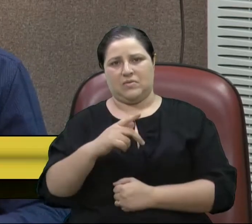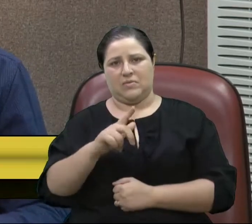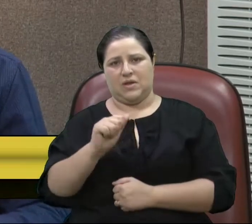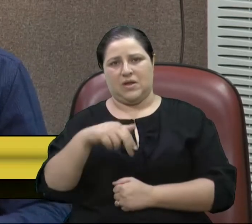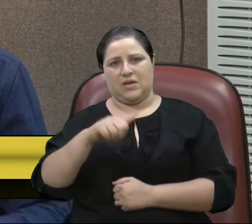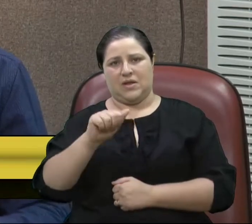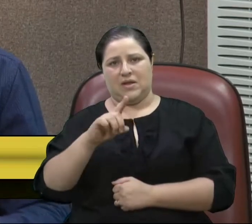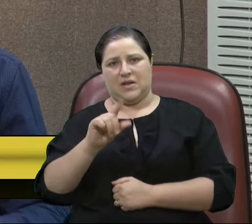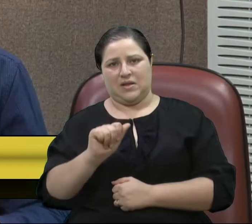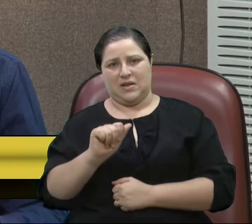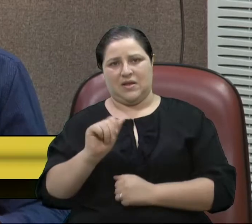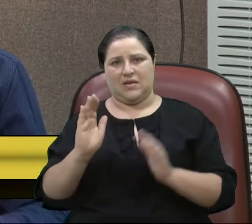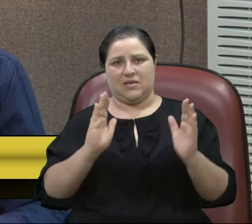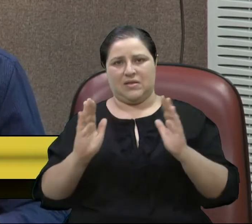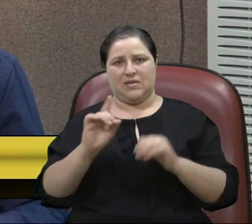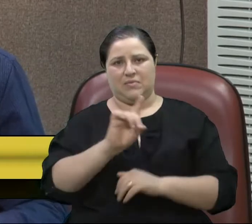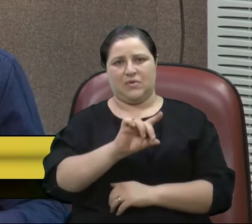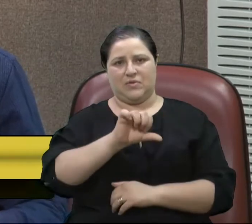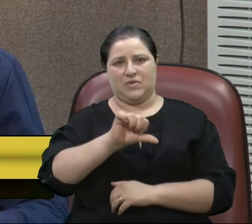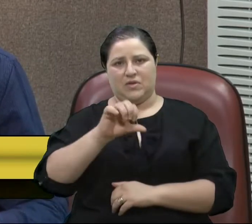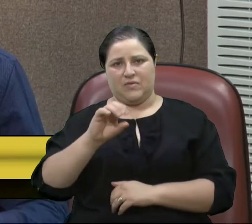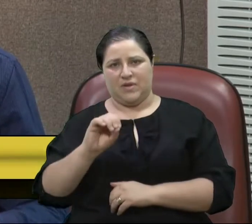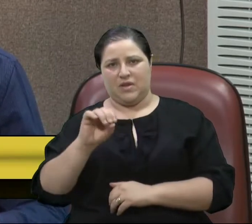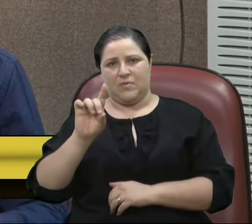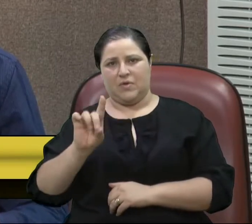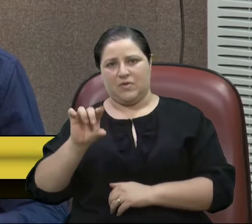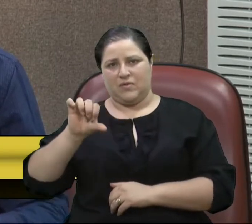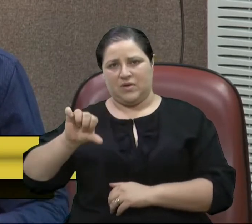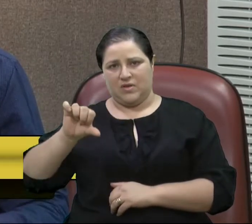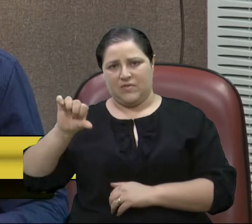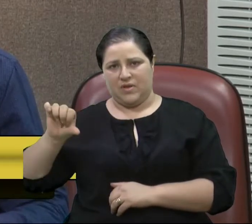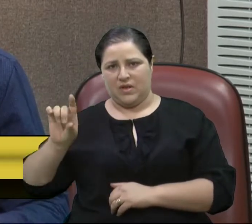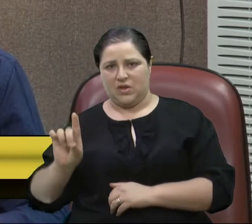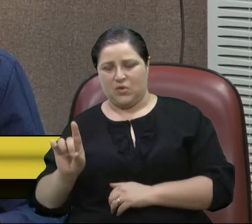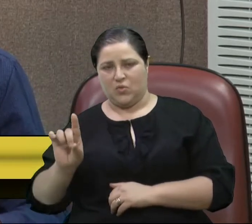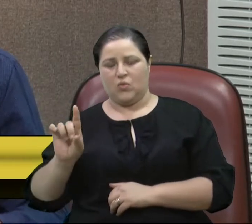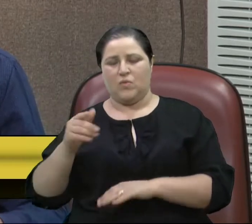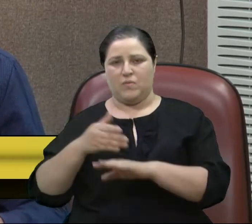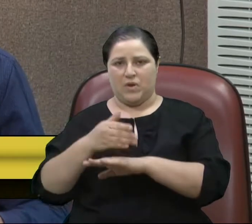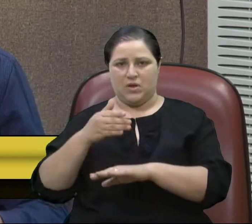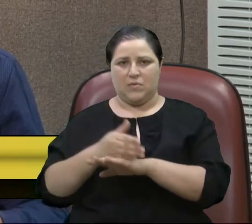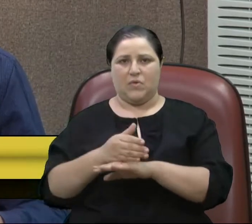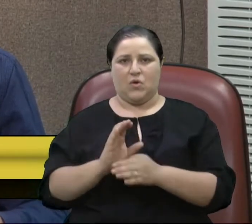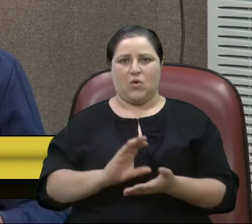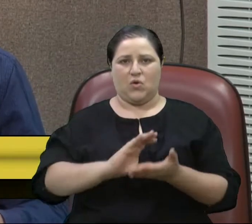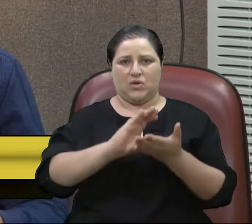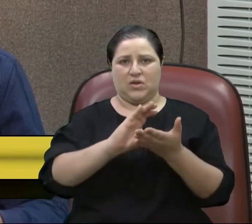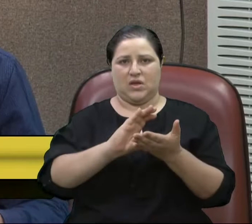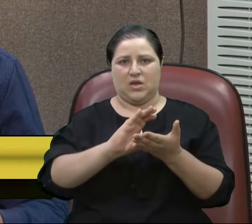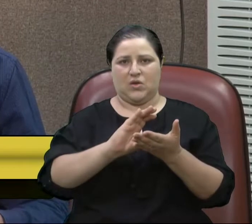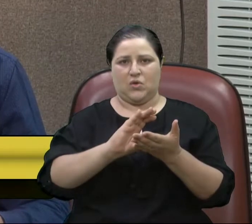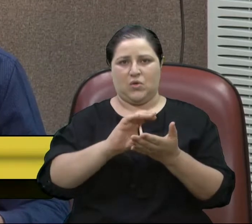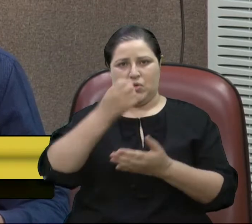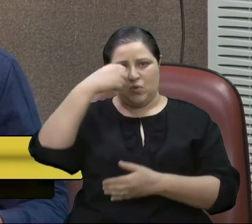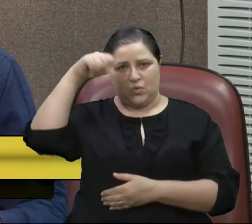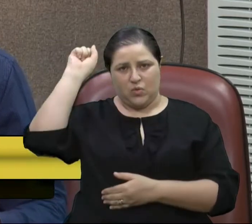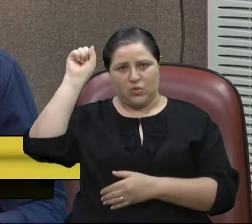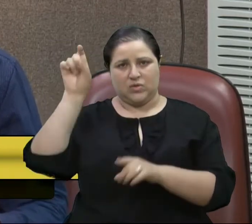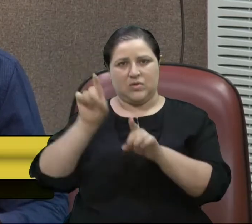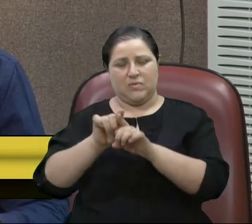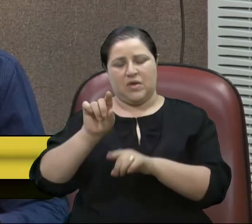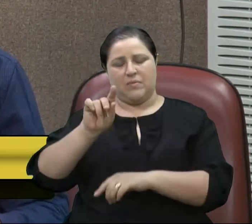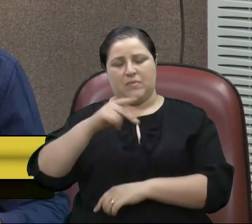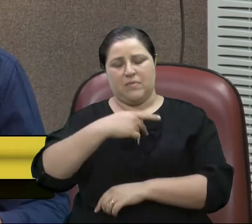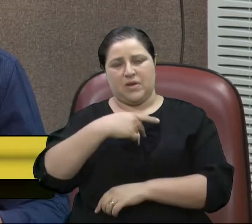1991, integrou o Conselho Consultor da UCS. Foi presidente da Liga Caxiense de Bocha.